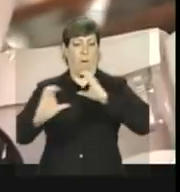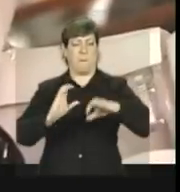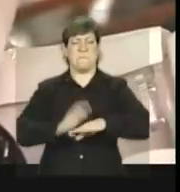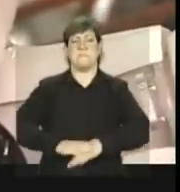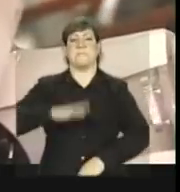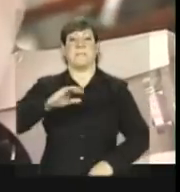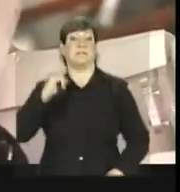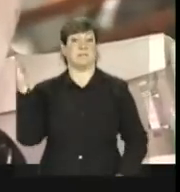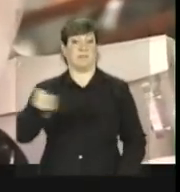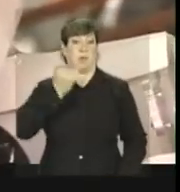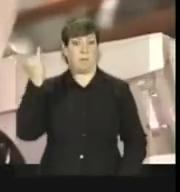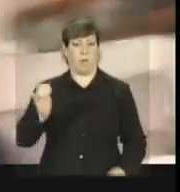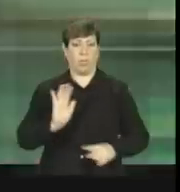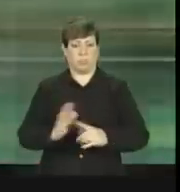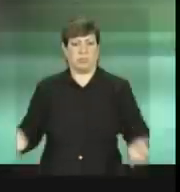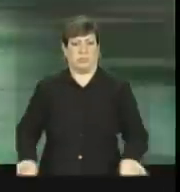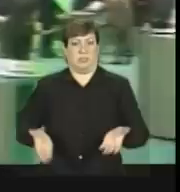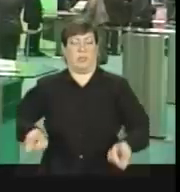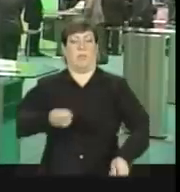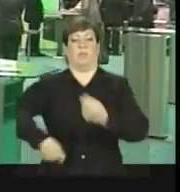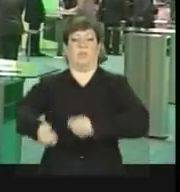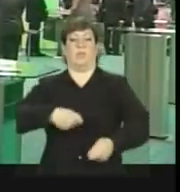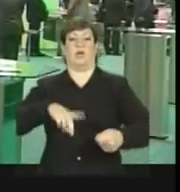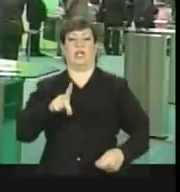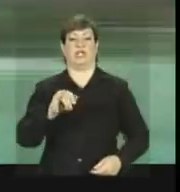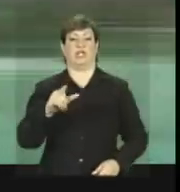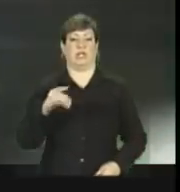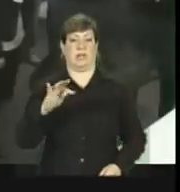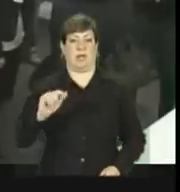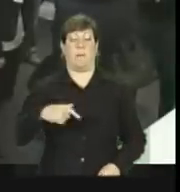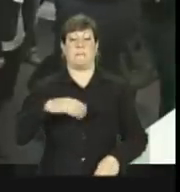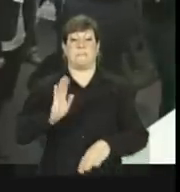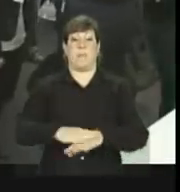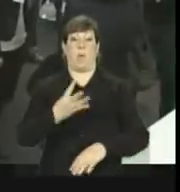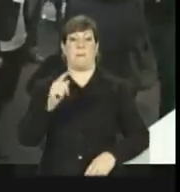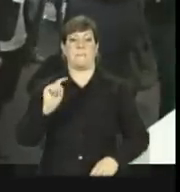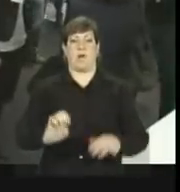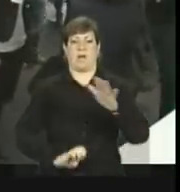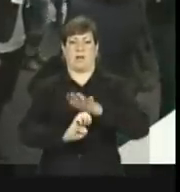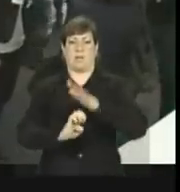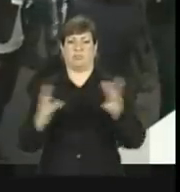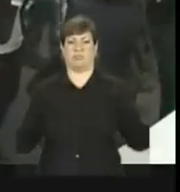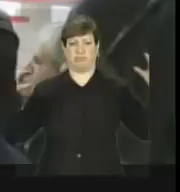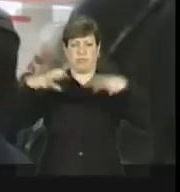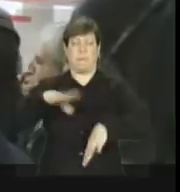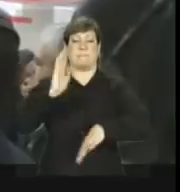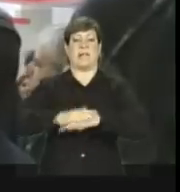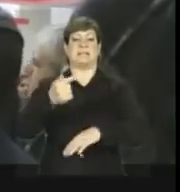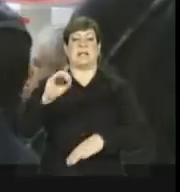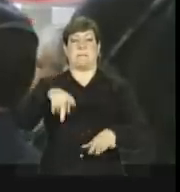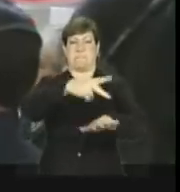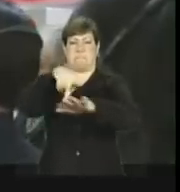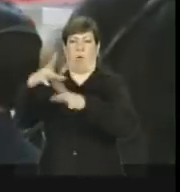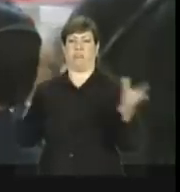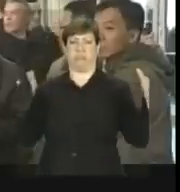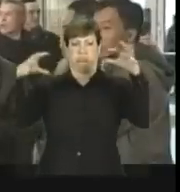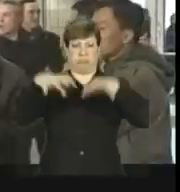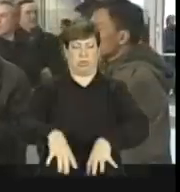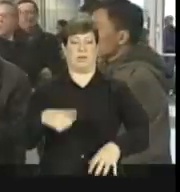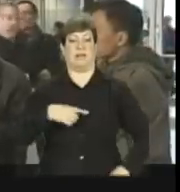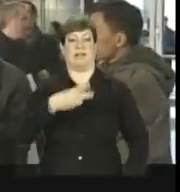importante impulsionadora do mundo digital. Mais de 4 mil empresas participantes vindas de mais de 70 países e com